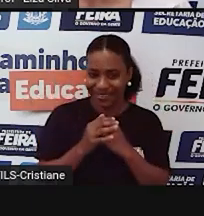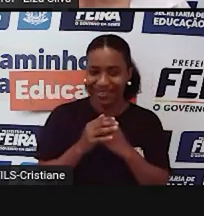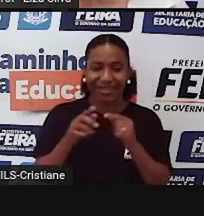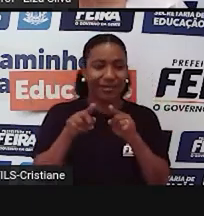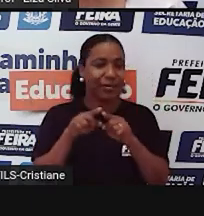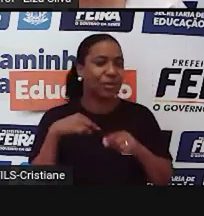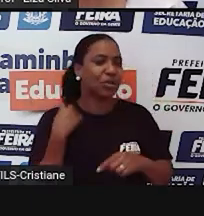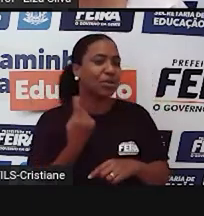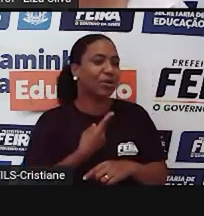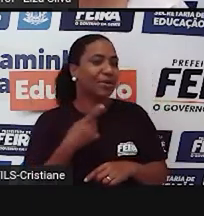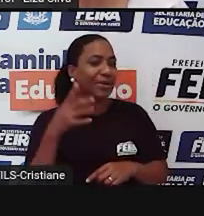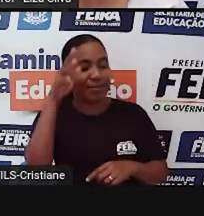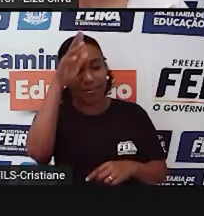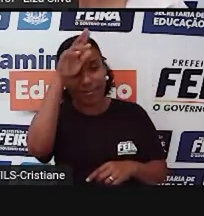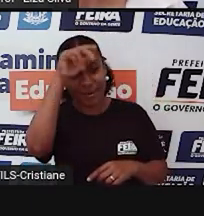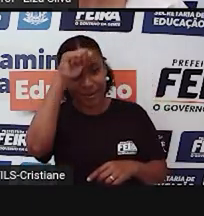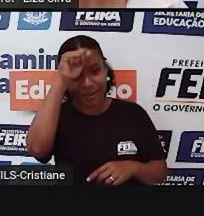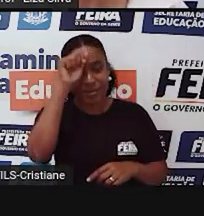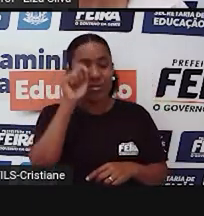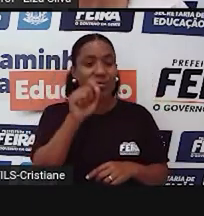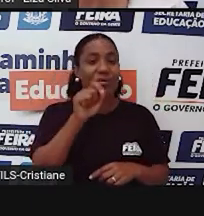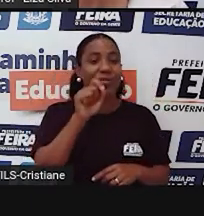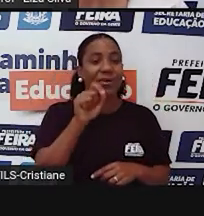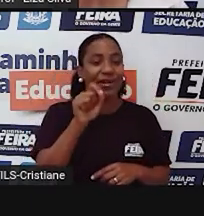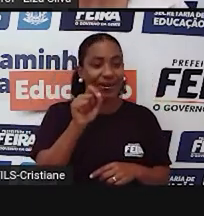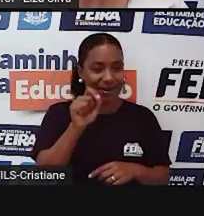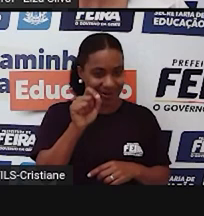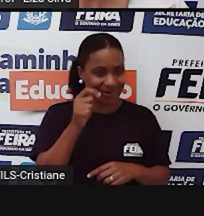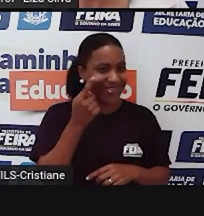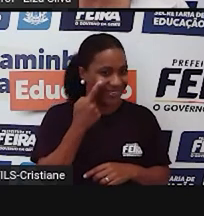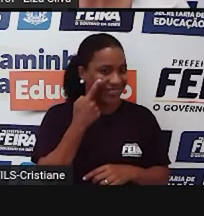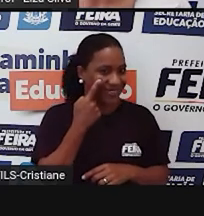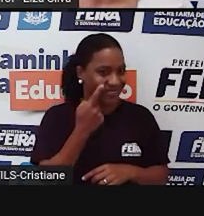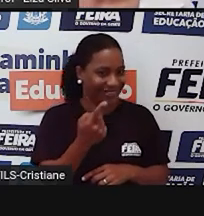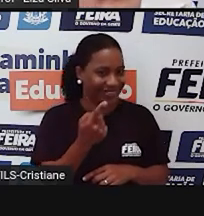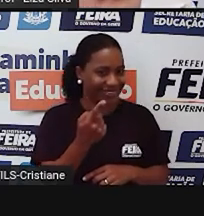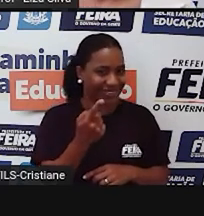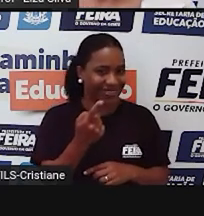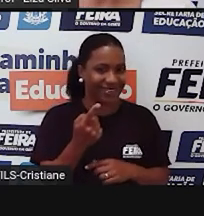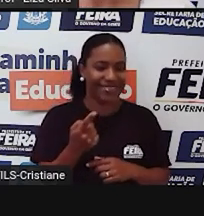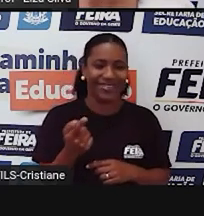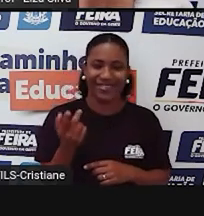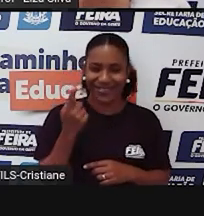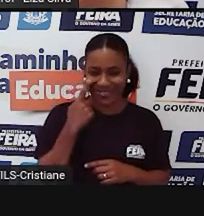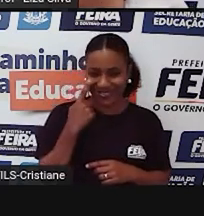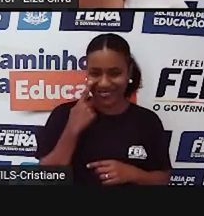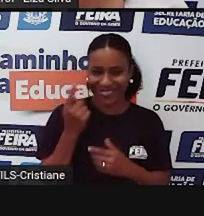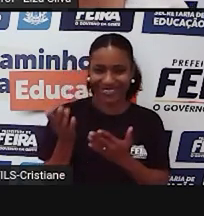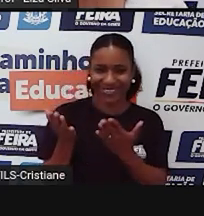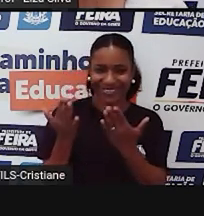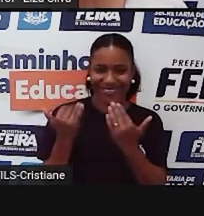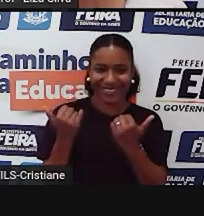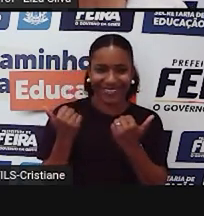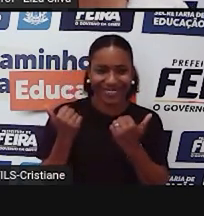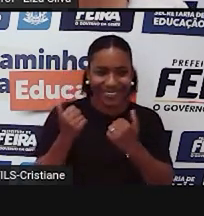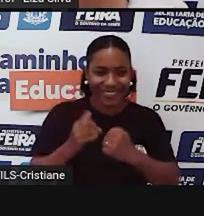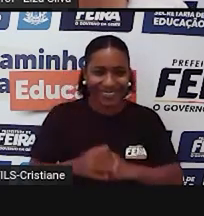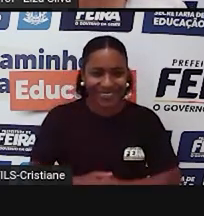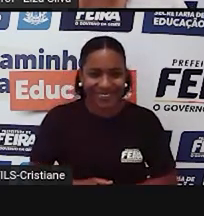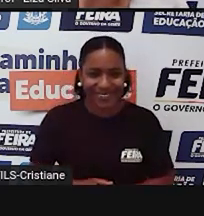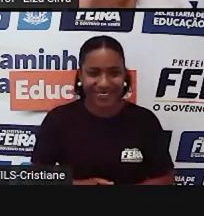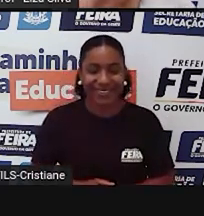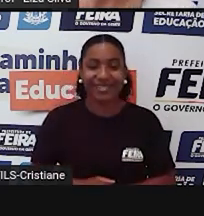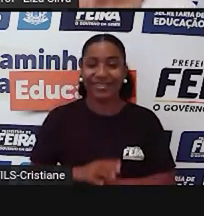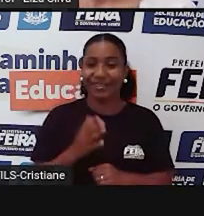ensinamentos ou conselhos que ele nos transmite. Ok, students? Let's go. Então, geralmente,